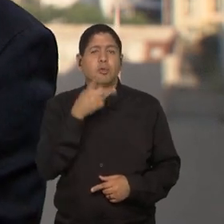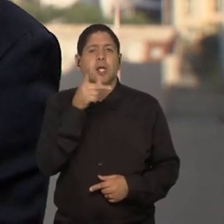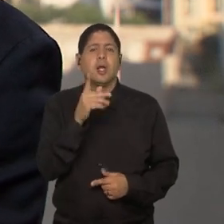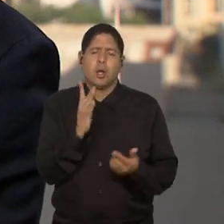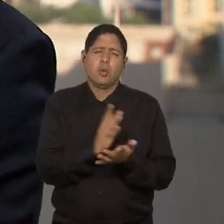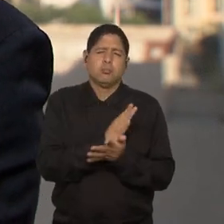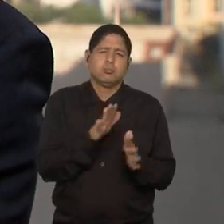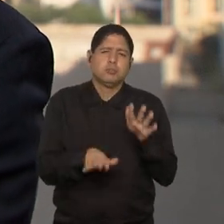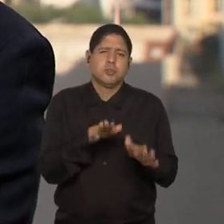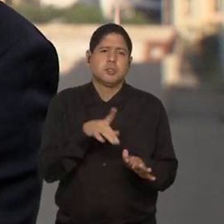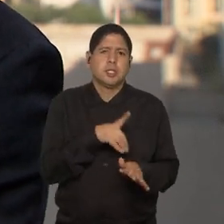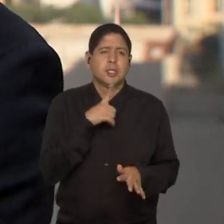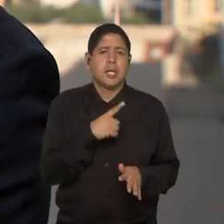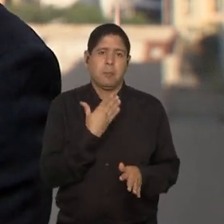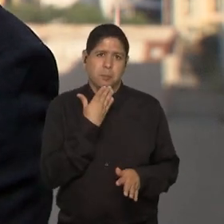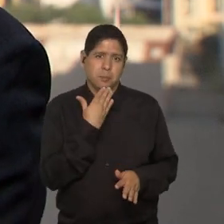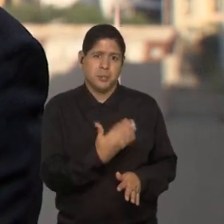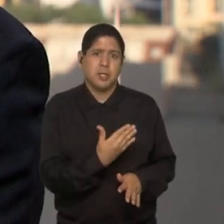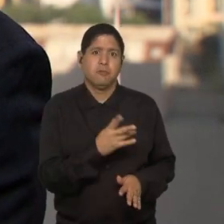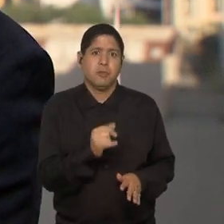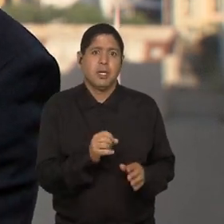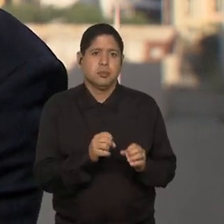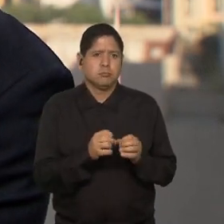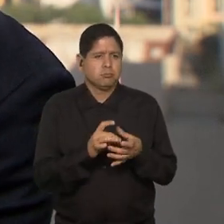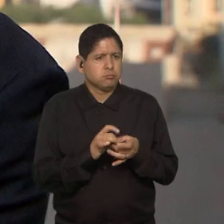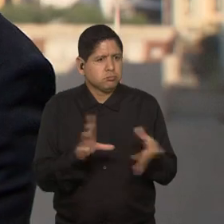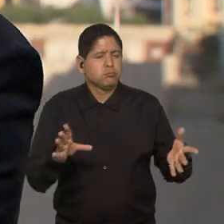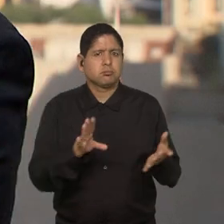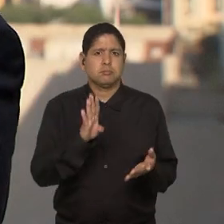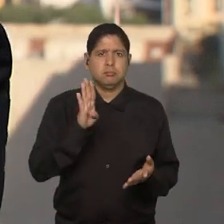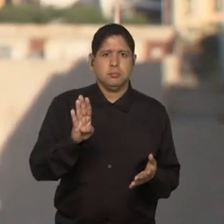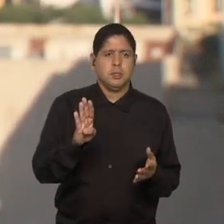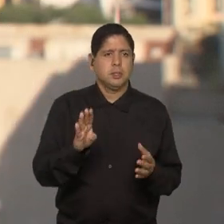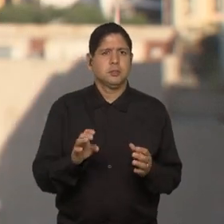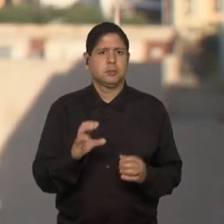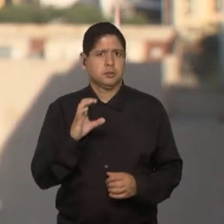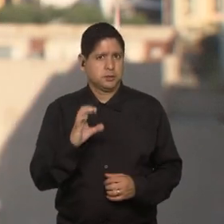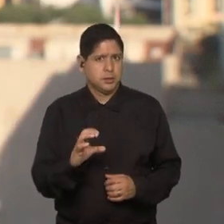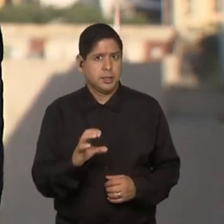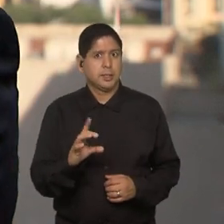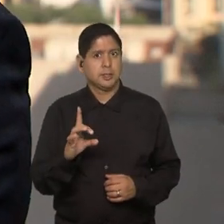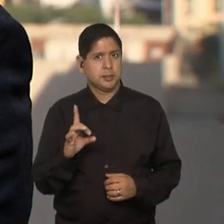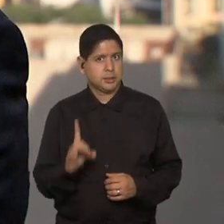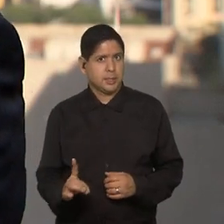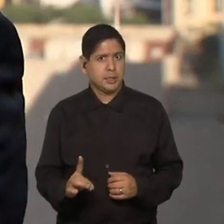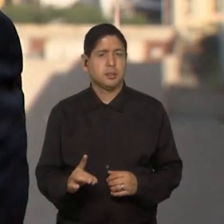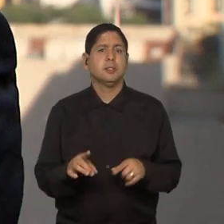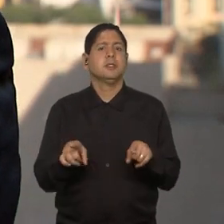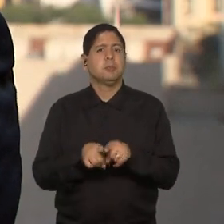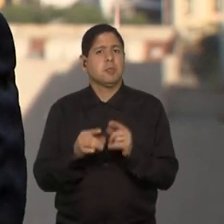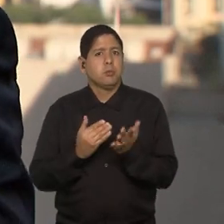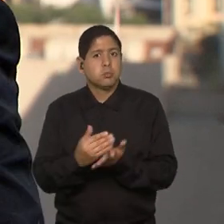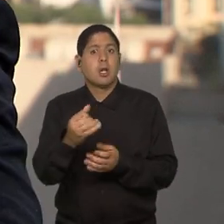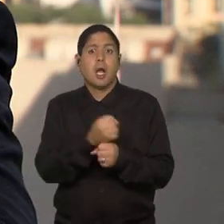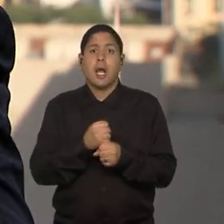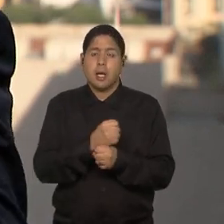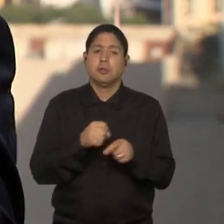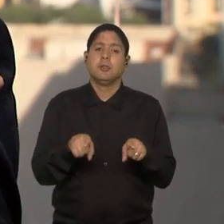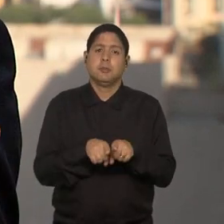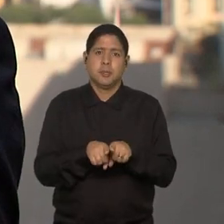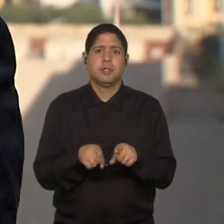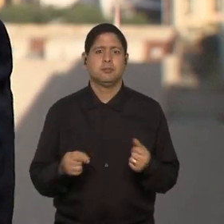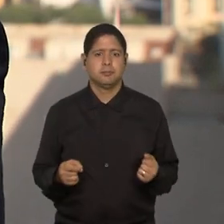que esse requerimento será estendido para a Série B, a Série C, para a Série D, ao longo dos próximos anos. Ou seja,